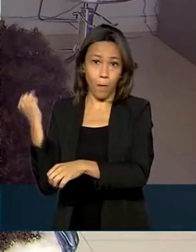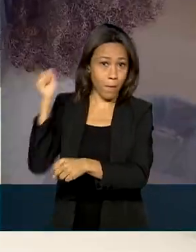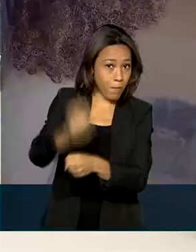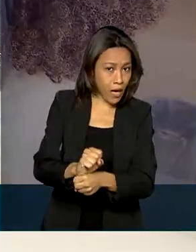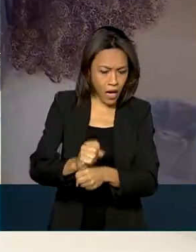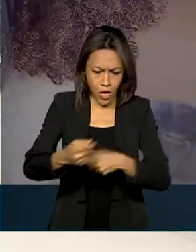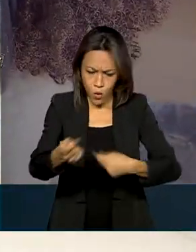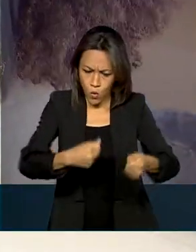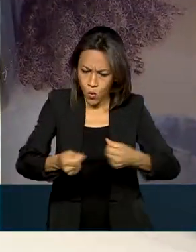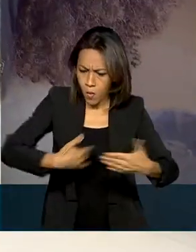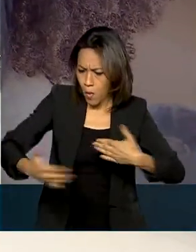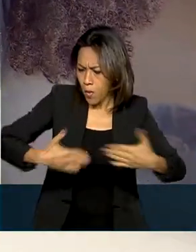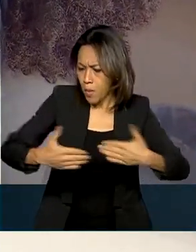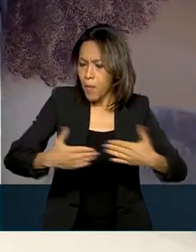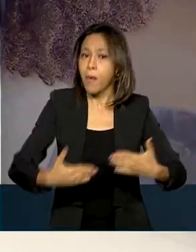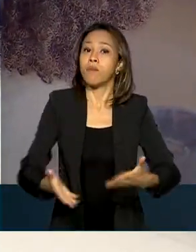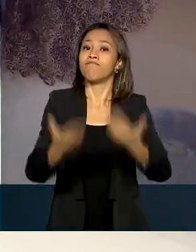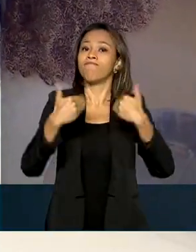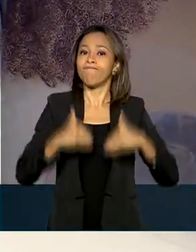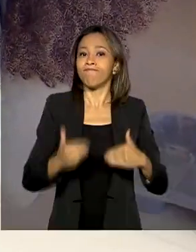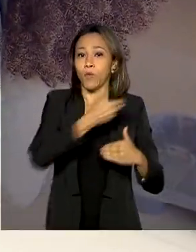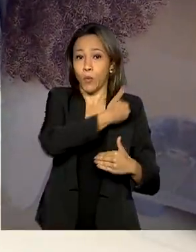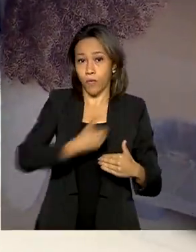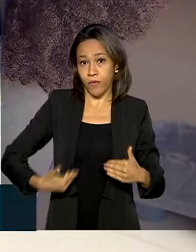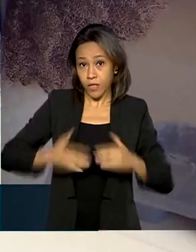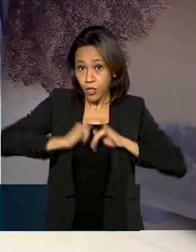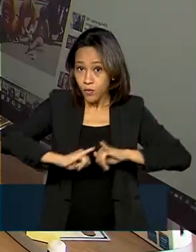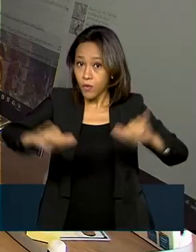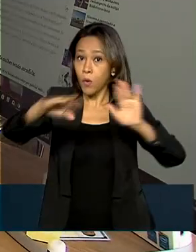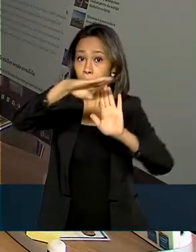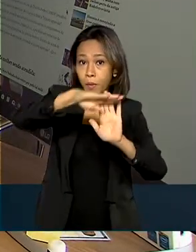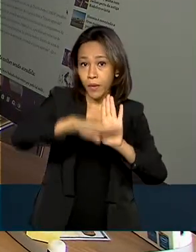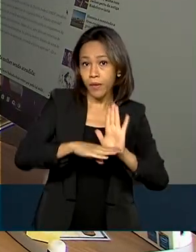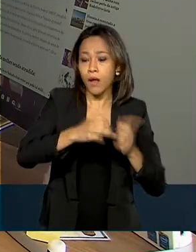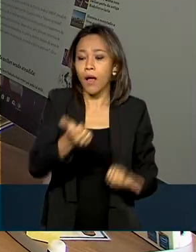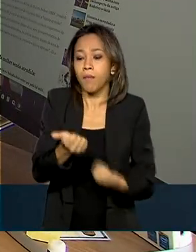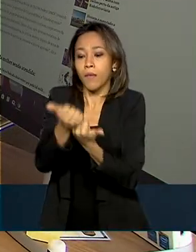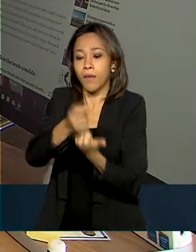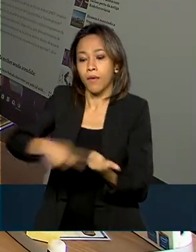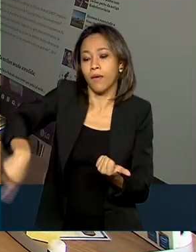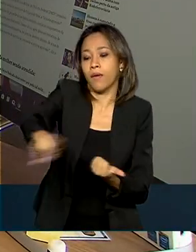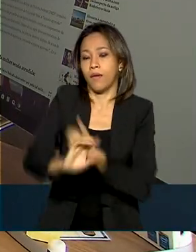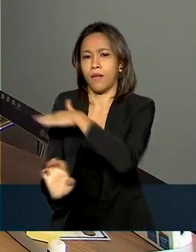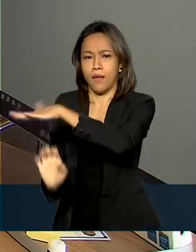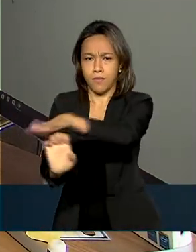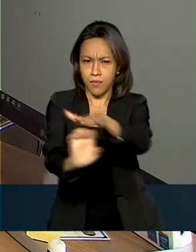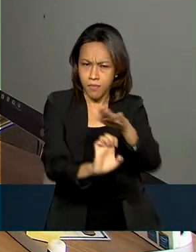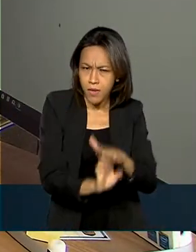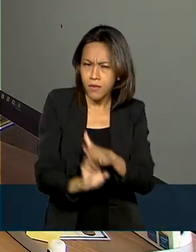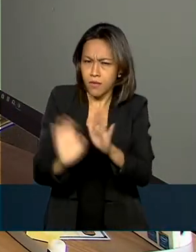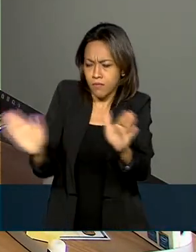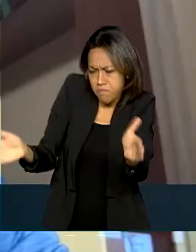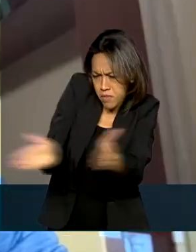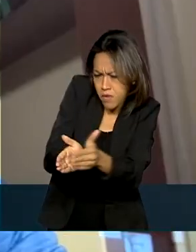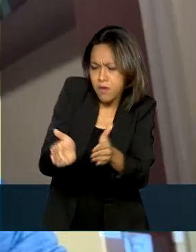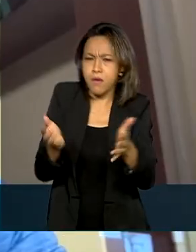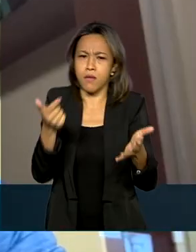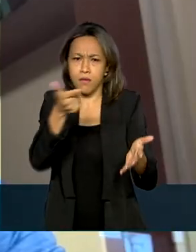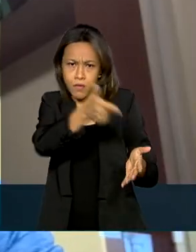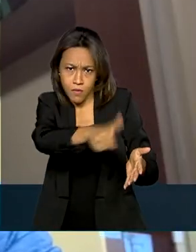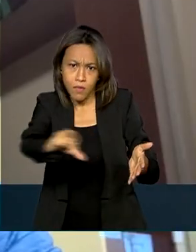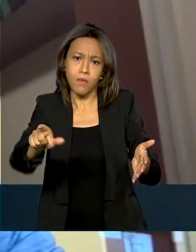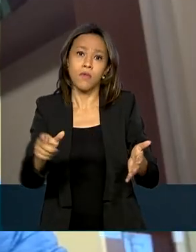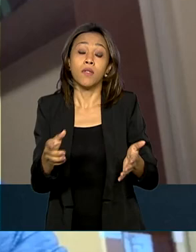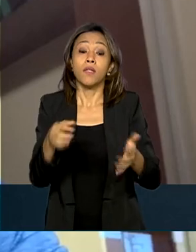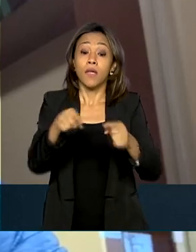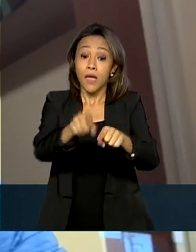econômicas, foi lançado o Programa Nacional de Apoio às Microempresas e Empresas de Pequeno Porte, Pronamp. Rodrigo